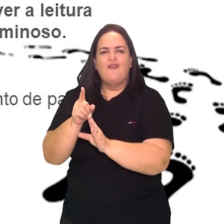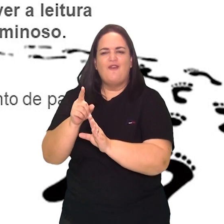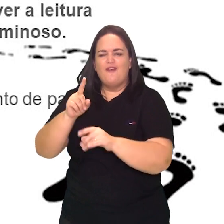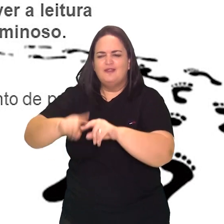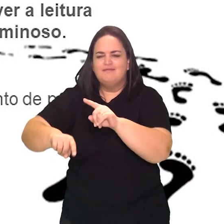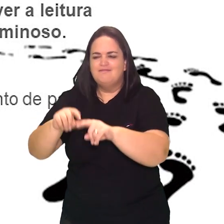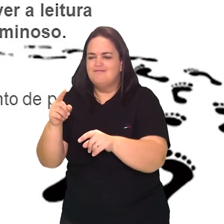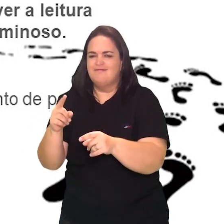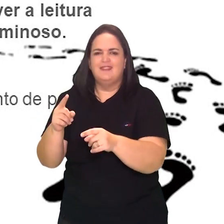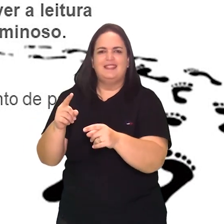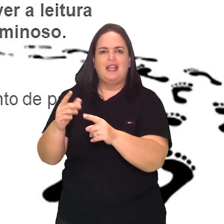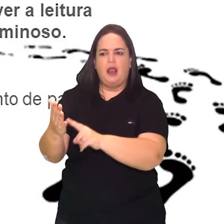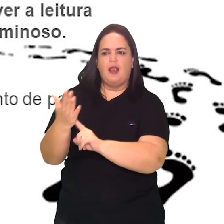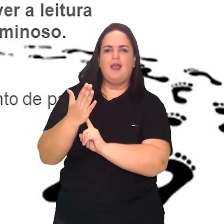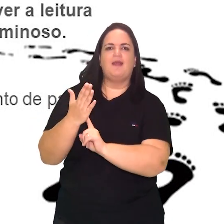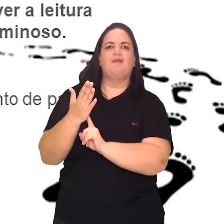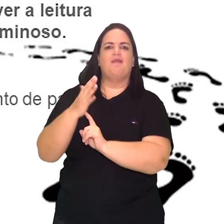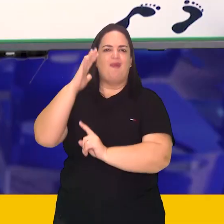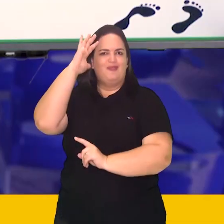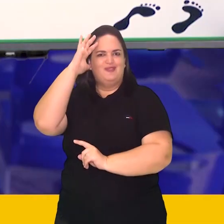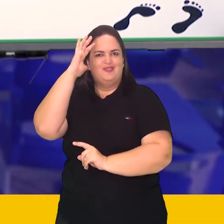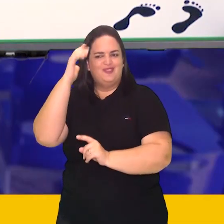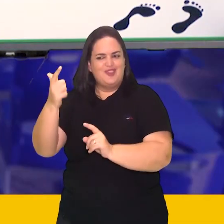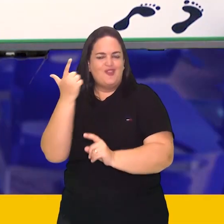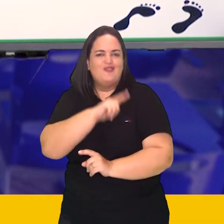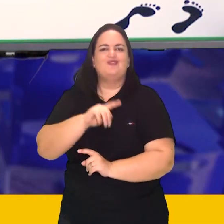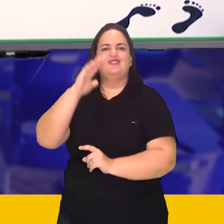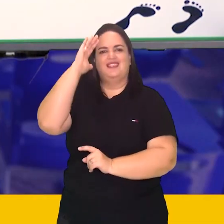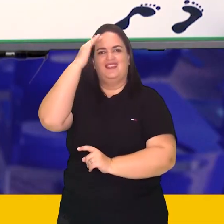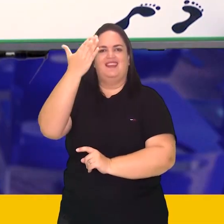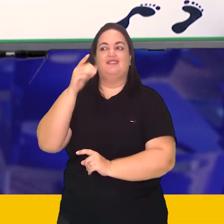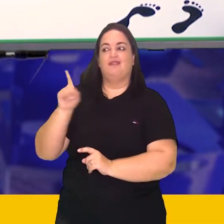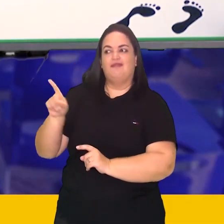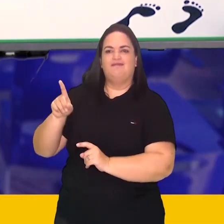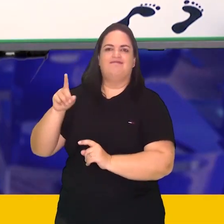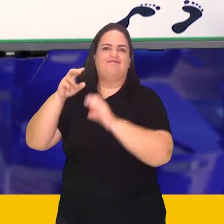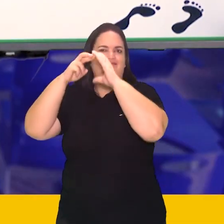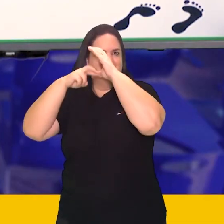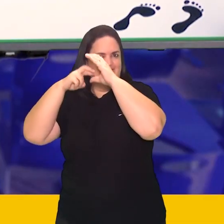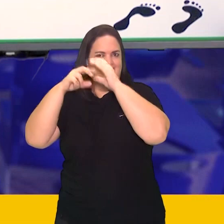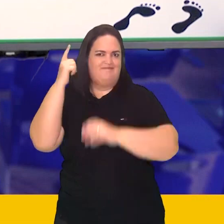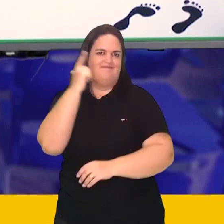possível ser elucidado ao final pelo detetive. Tá certo?